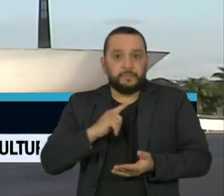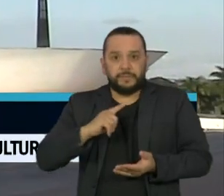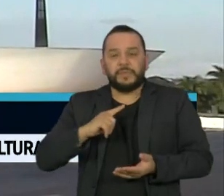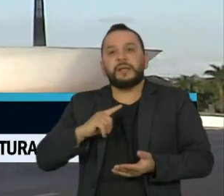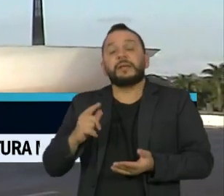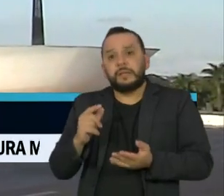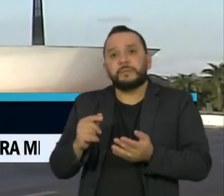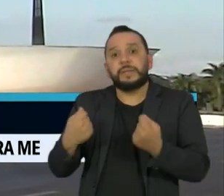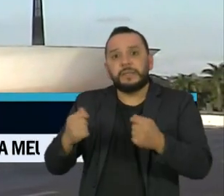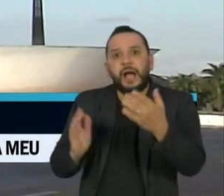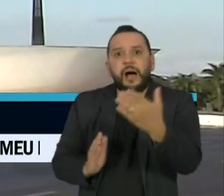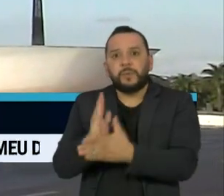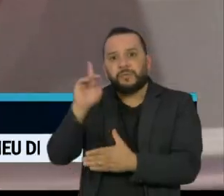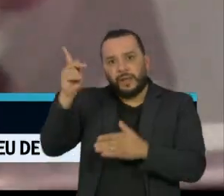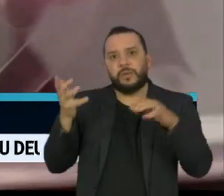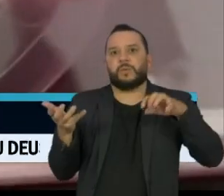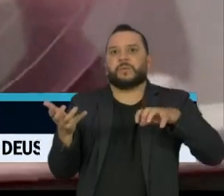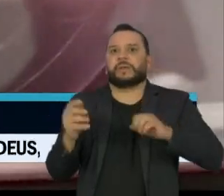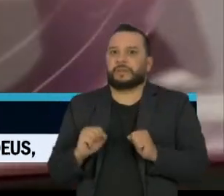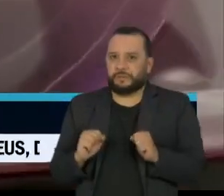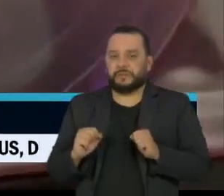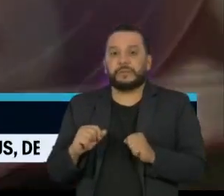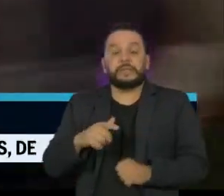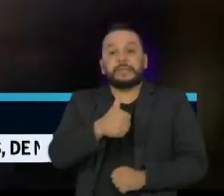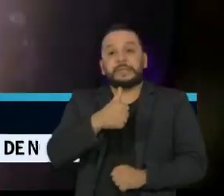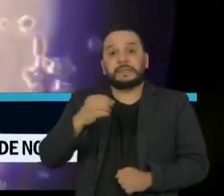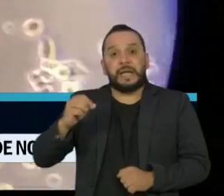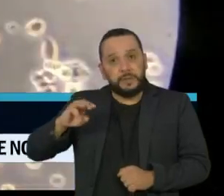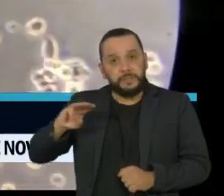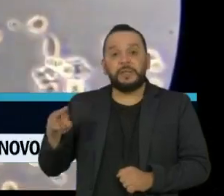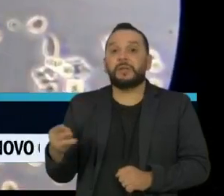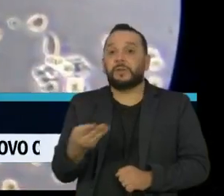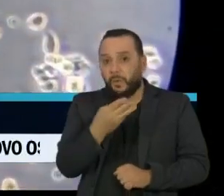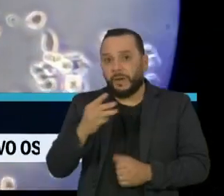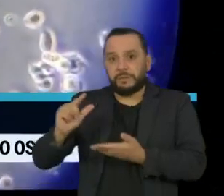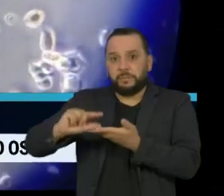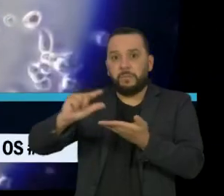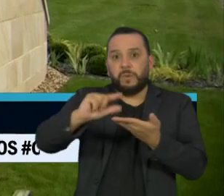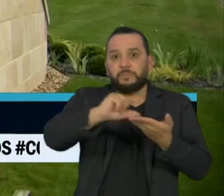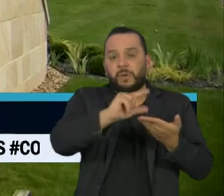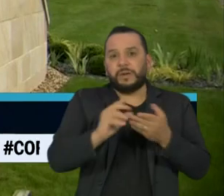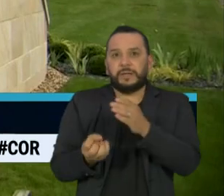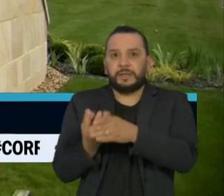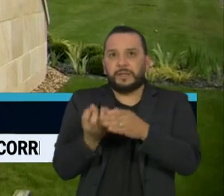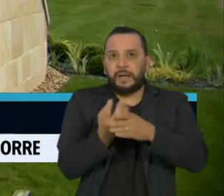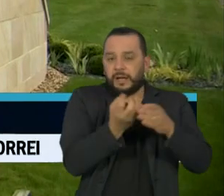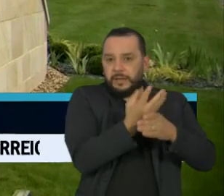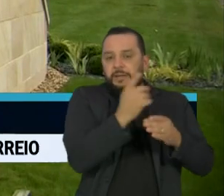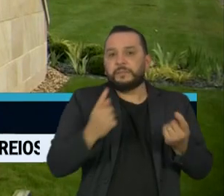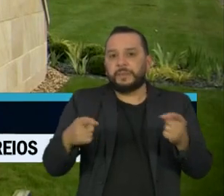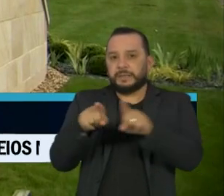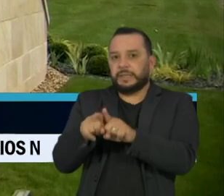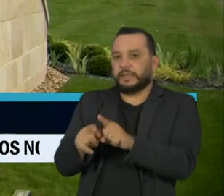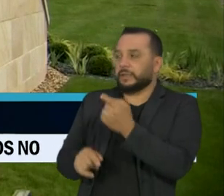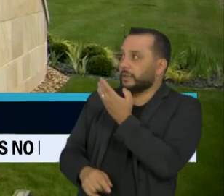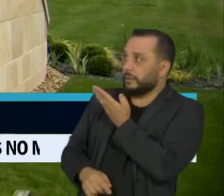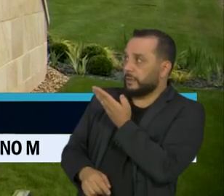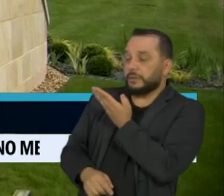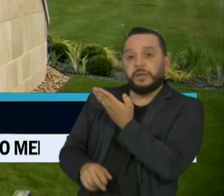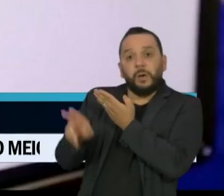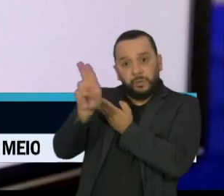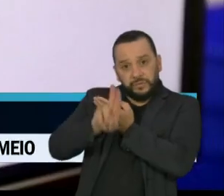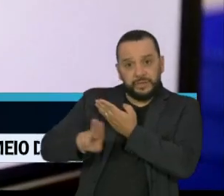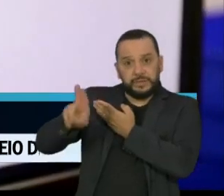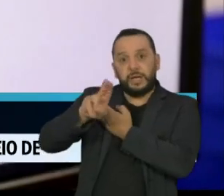precisa de aval do Congresso 100 milhões de doses devem ser produzidas Feita em parceria com a Universidade de